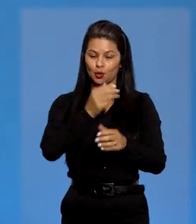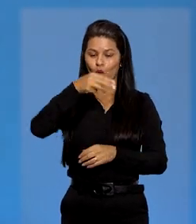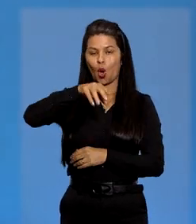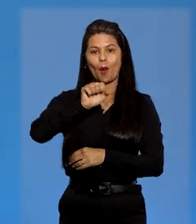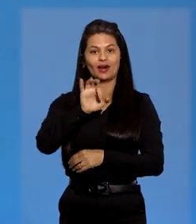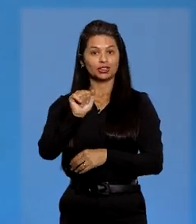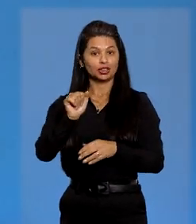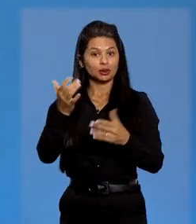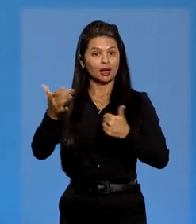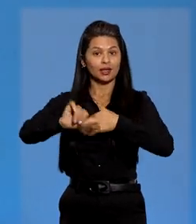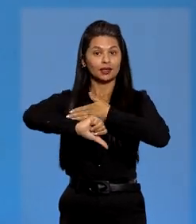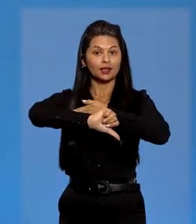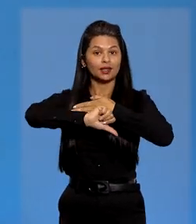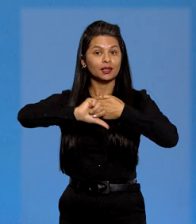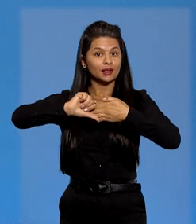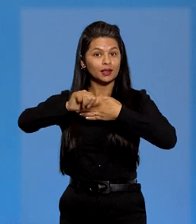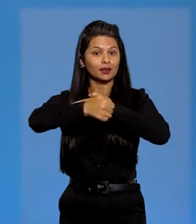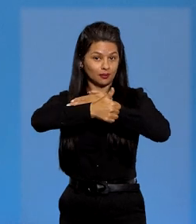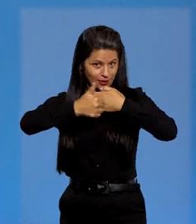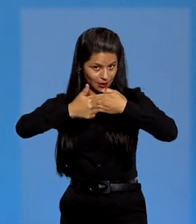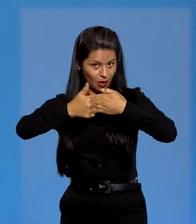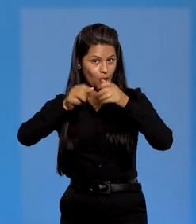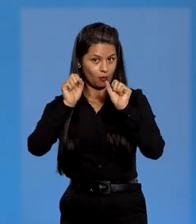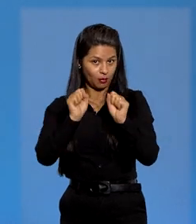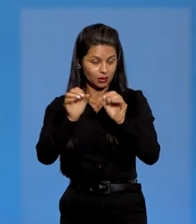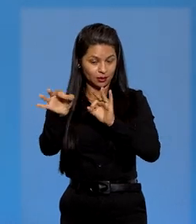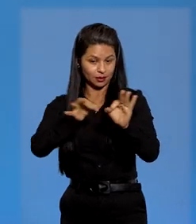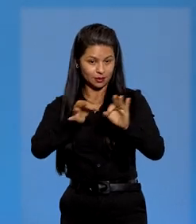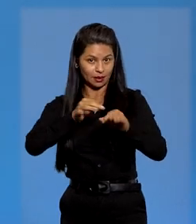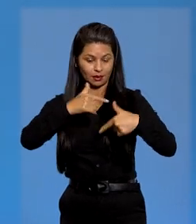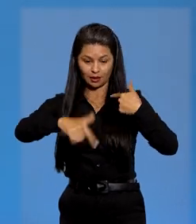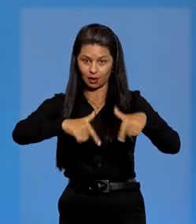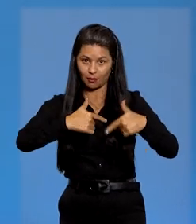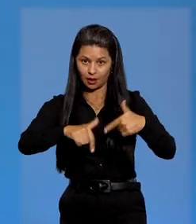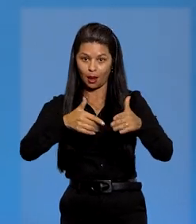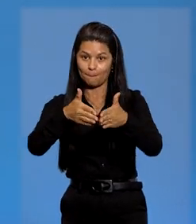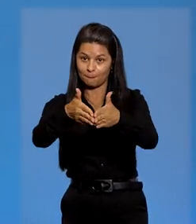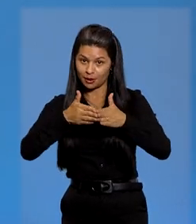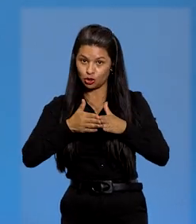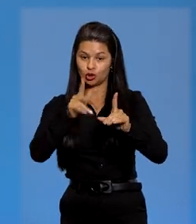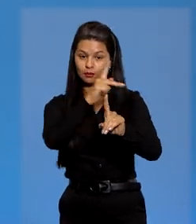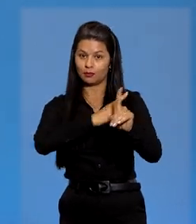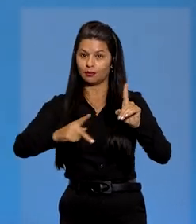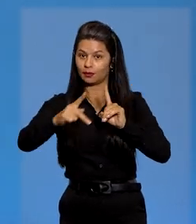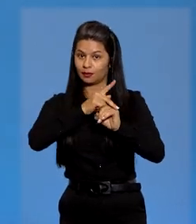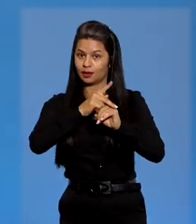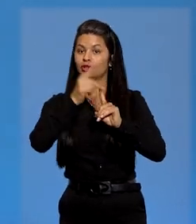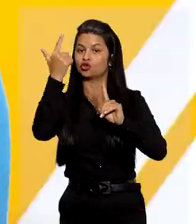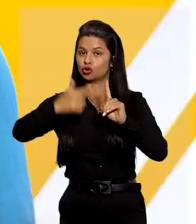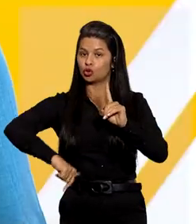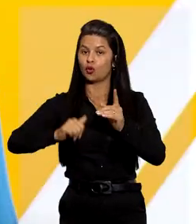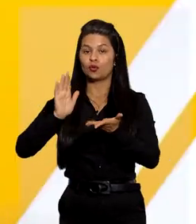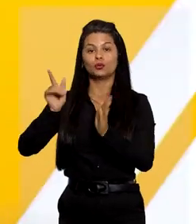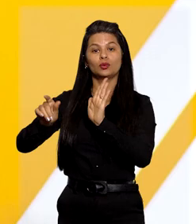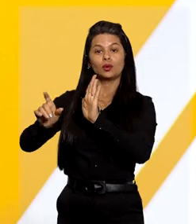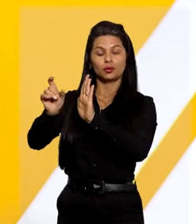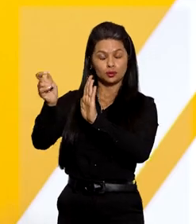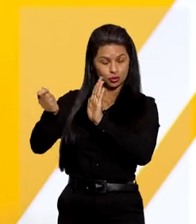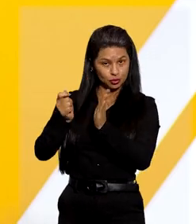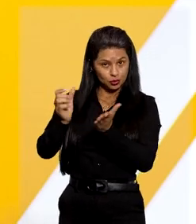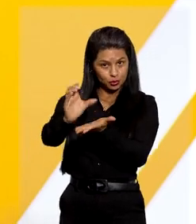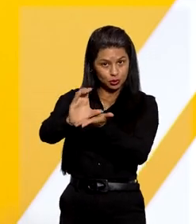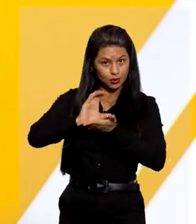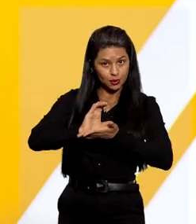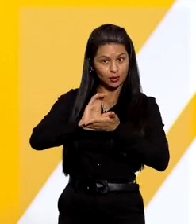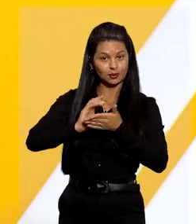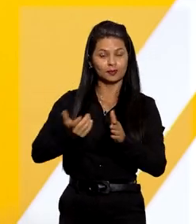infralegal pode fixar prazo máximo para trabalhador requerer seguro desemprego. Esse entendimento